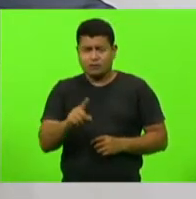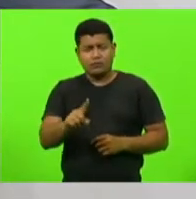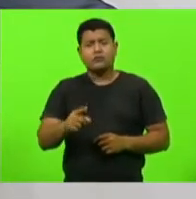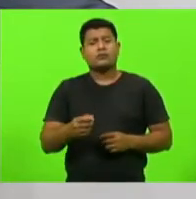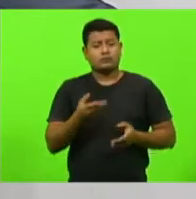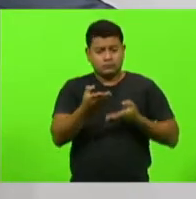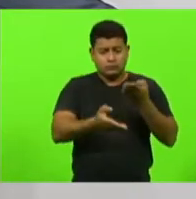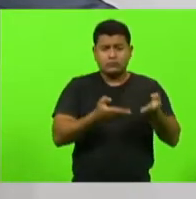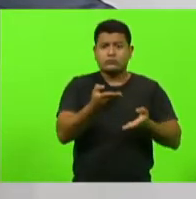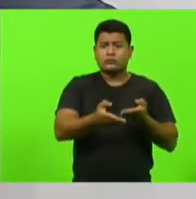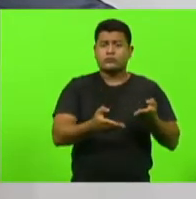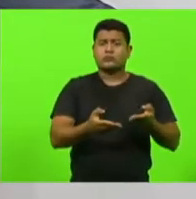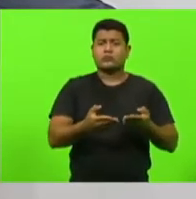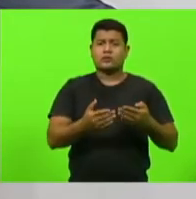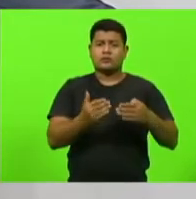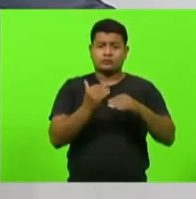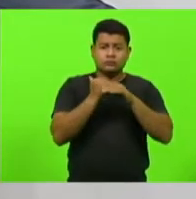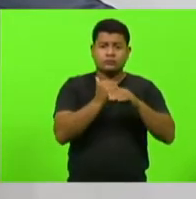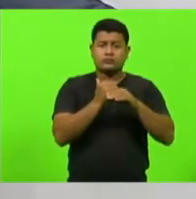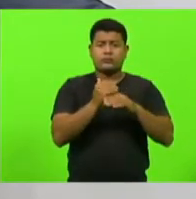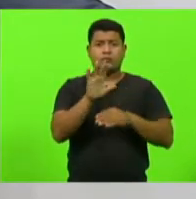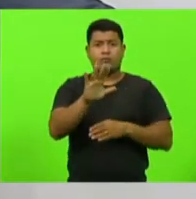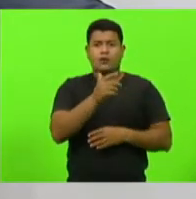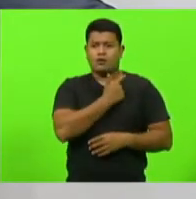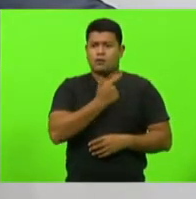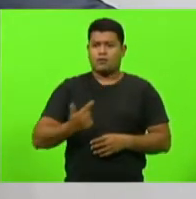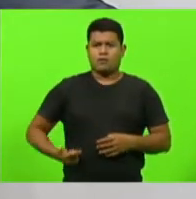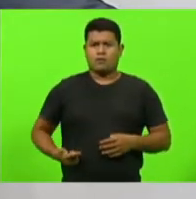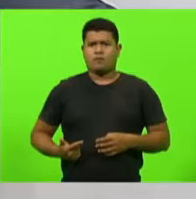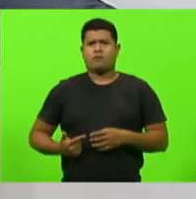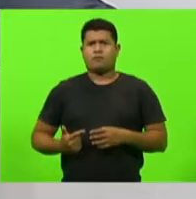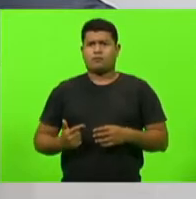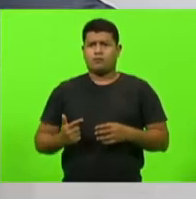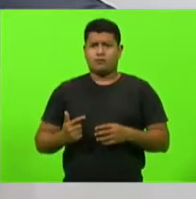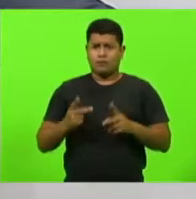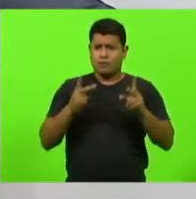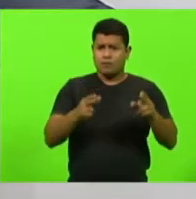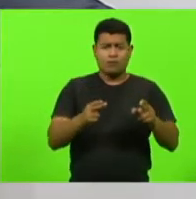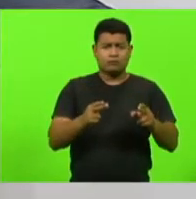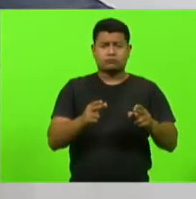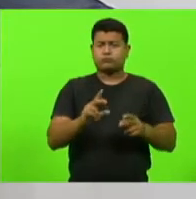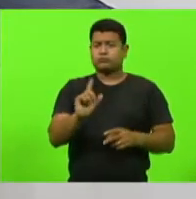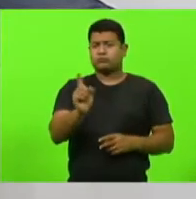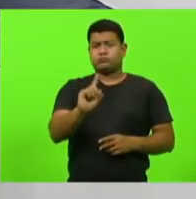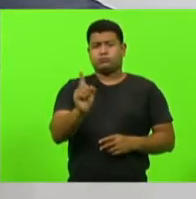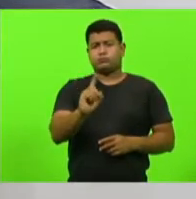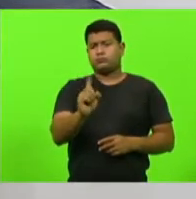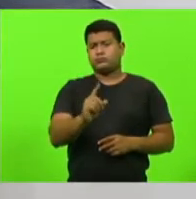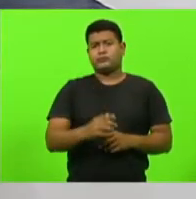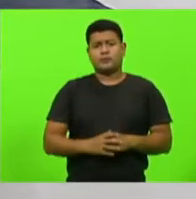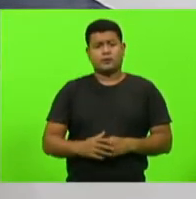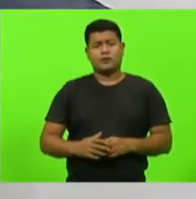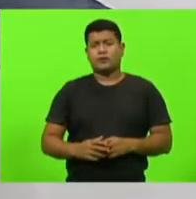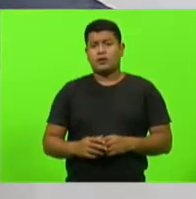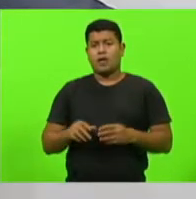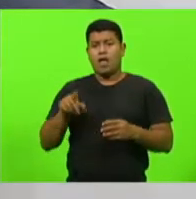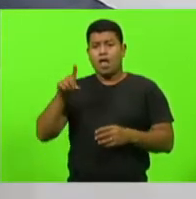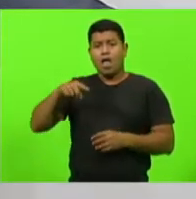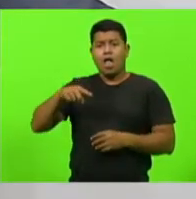mas não pense que o Estado vai fazer isso por você. Ele foi feito para proteger, as leis hoje